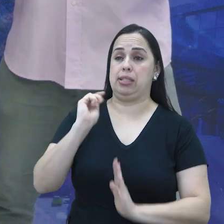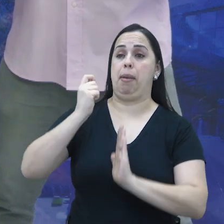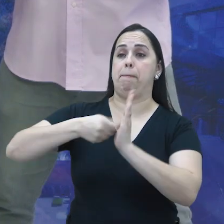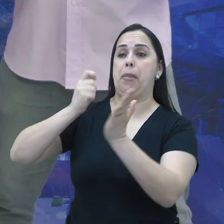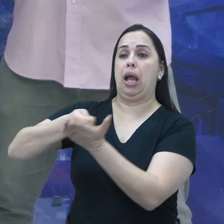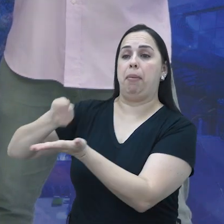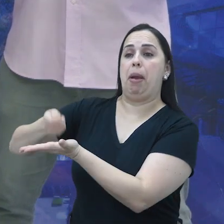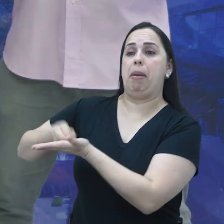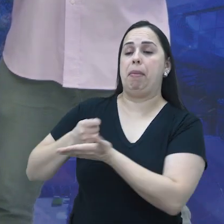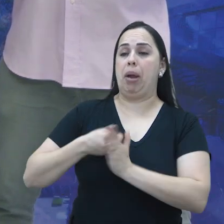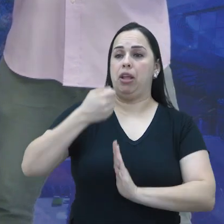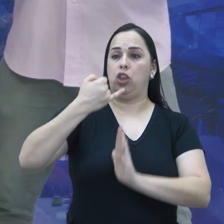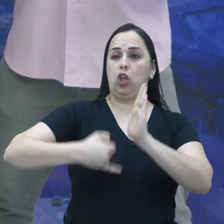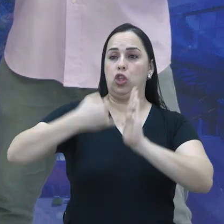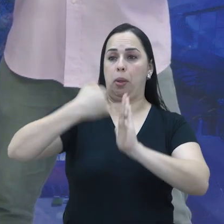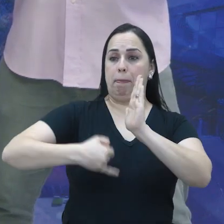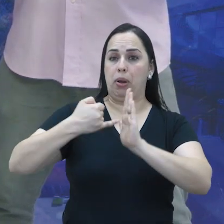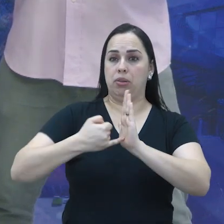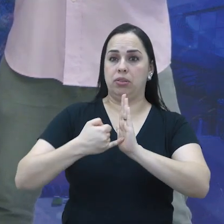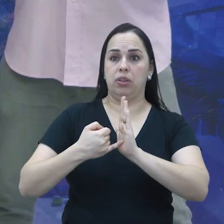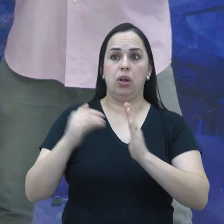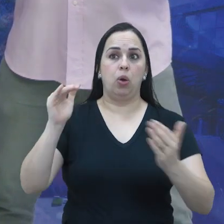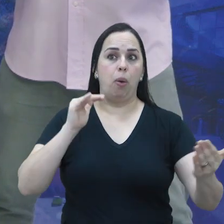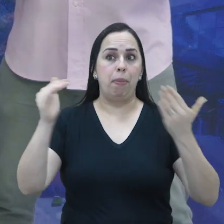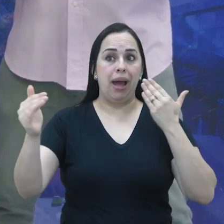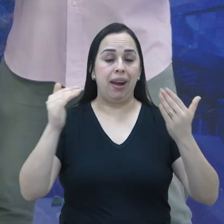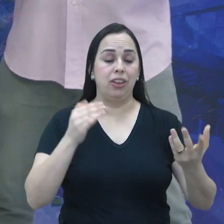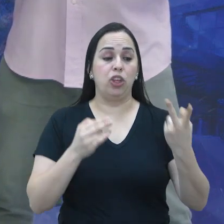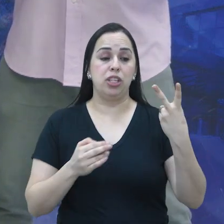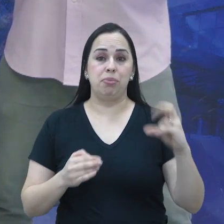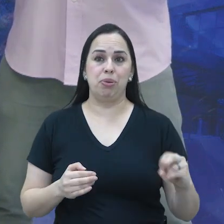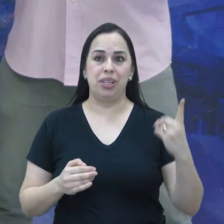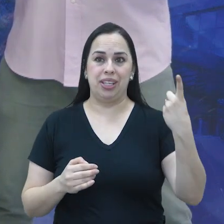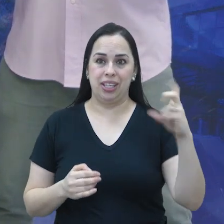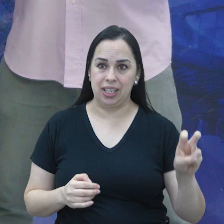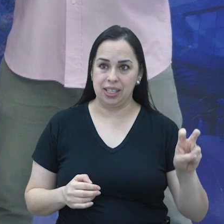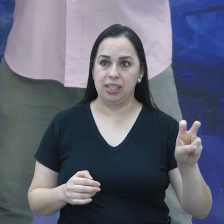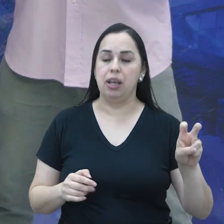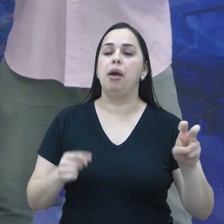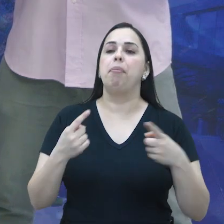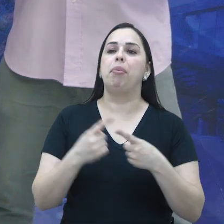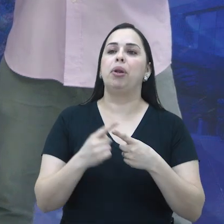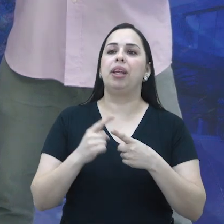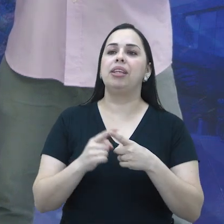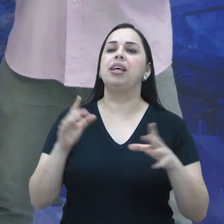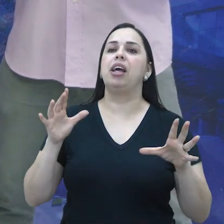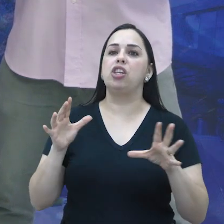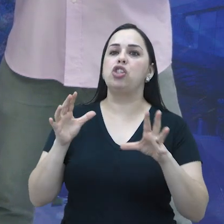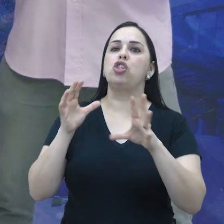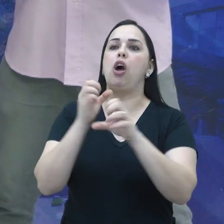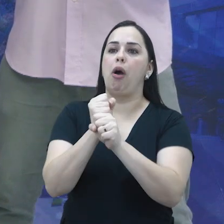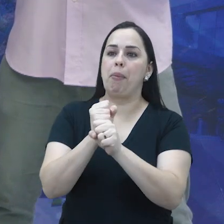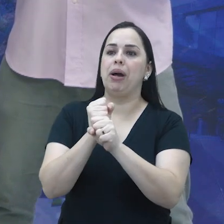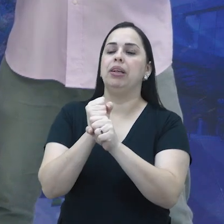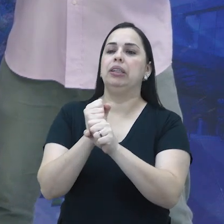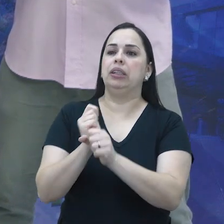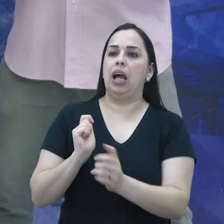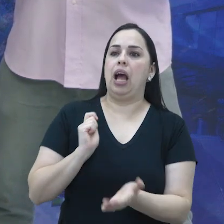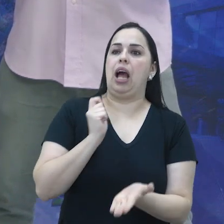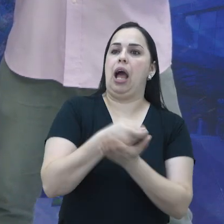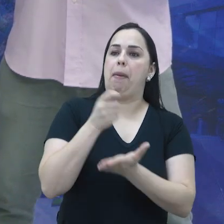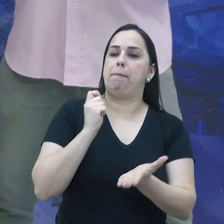de reais. Este valor é o maior desde 2015 e é composto pela soma do valor pago, pelas